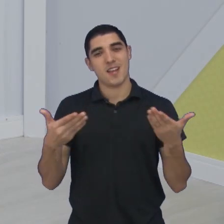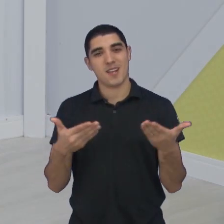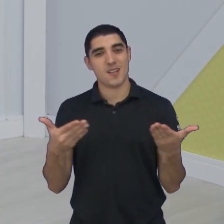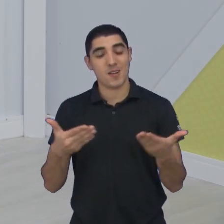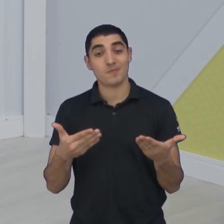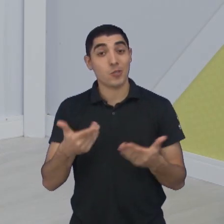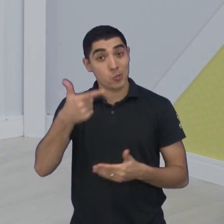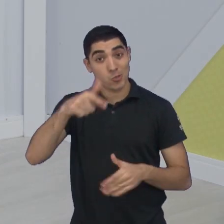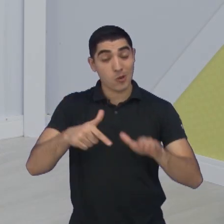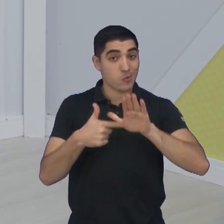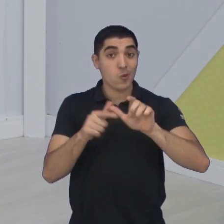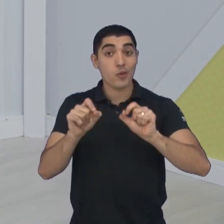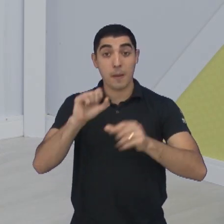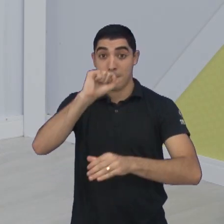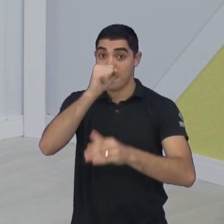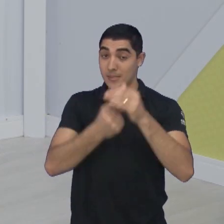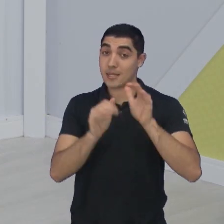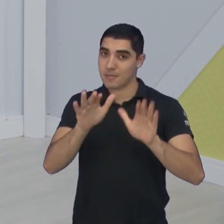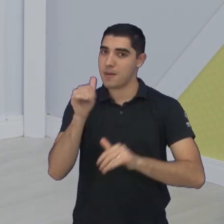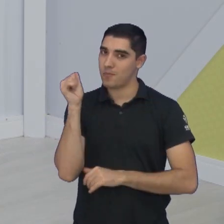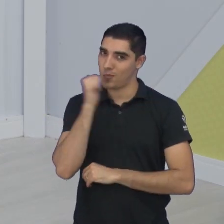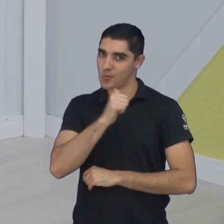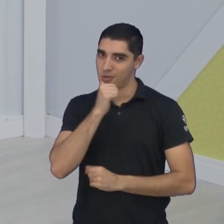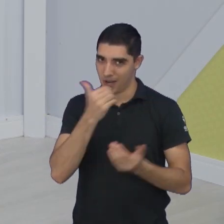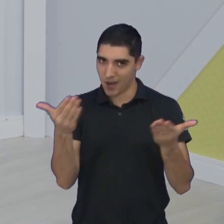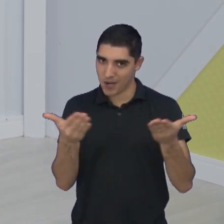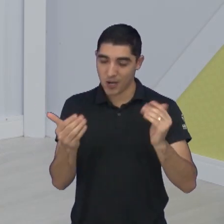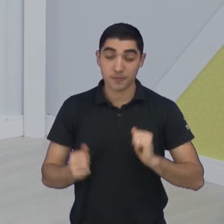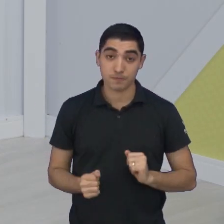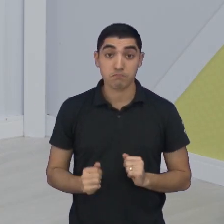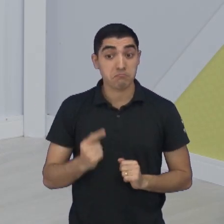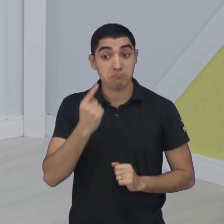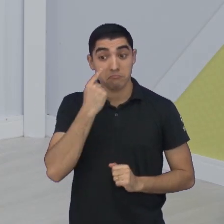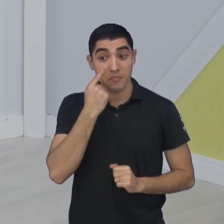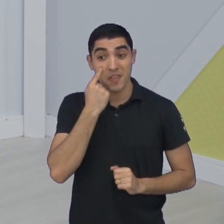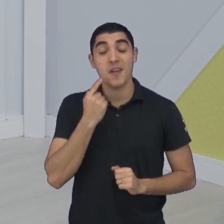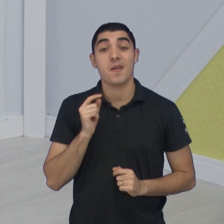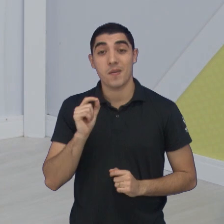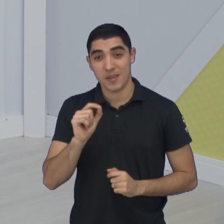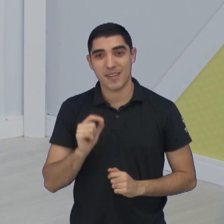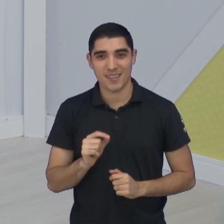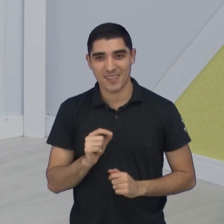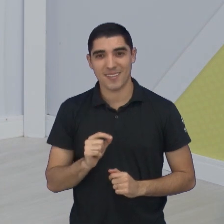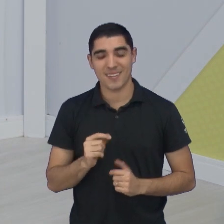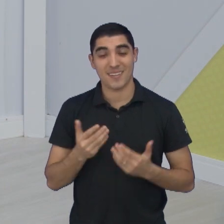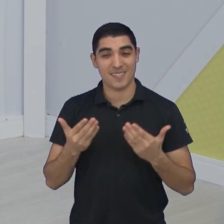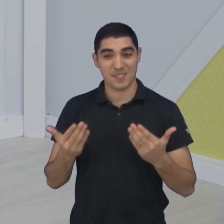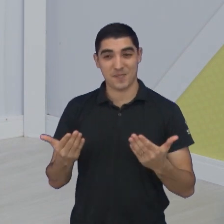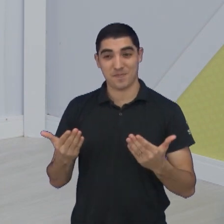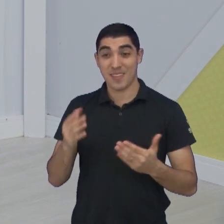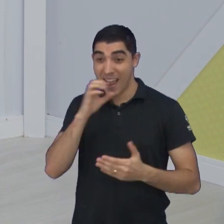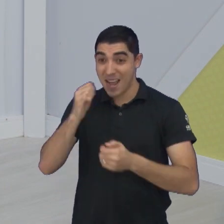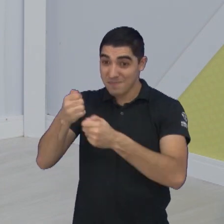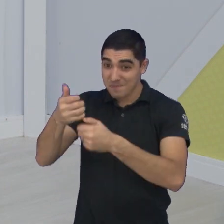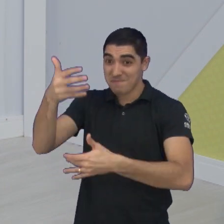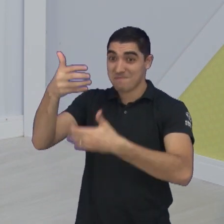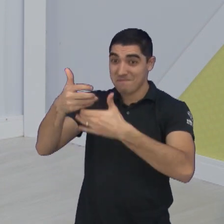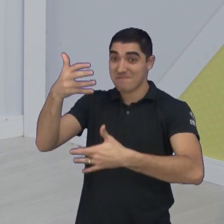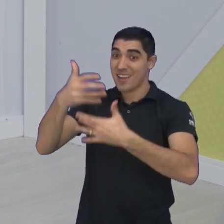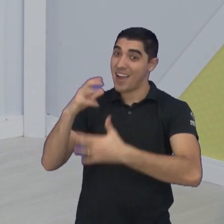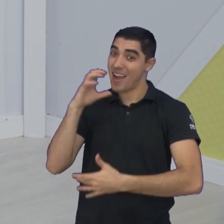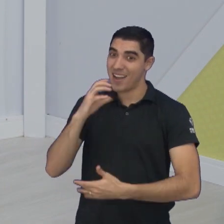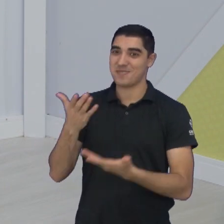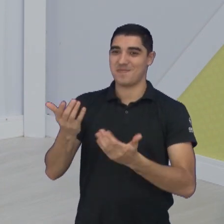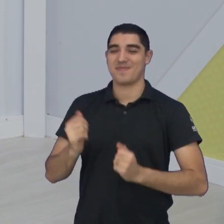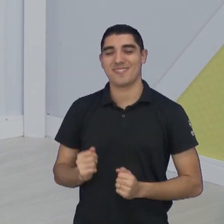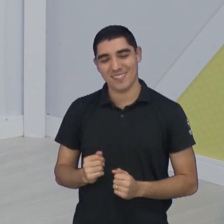Falar novamente de basquete, só que do basquete feminino. E olha só, vamos TP! Falando de... Fazia tempo que eu não falava essa,